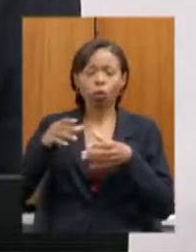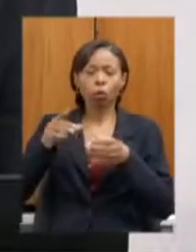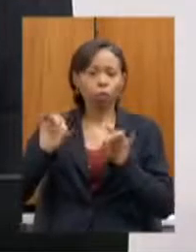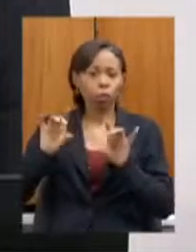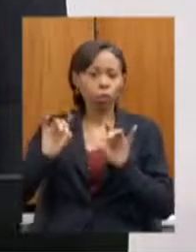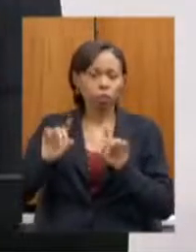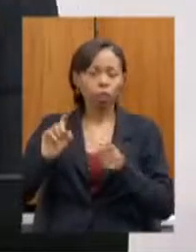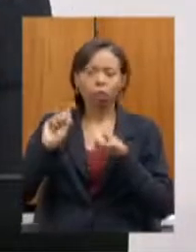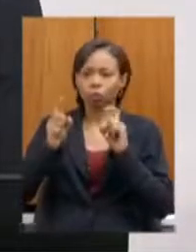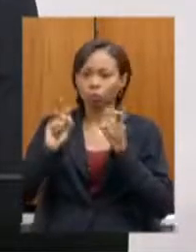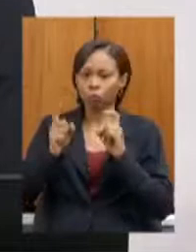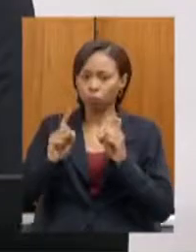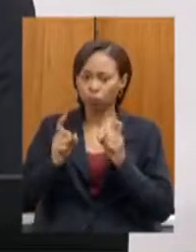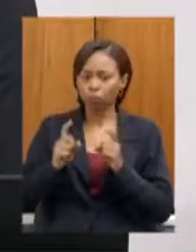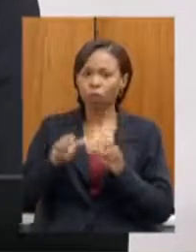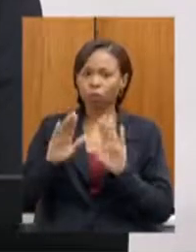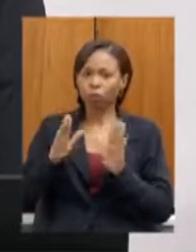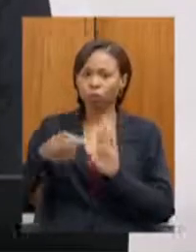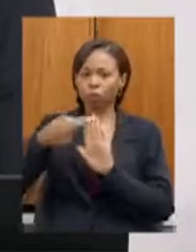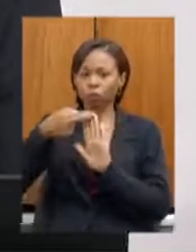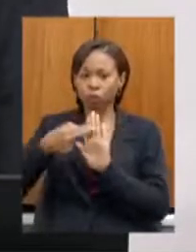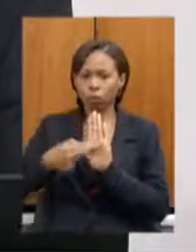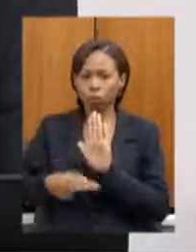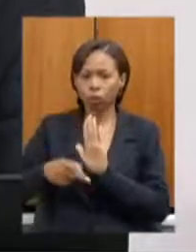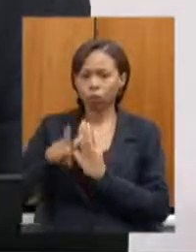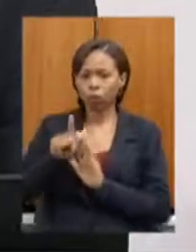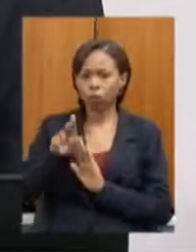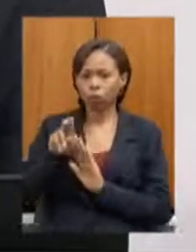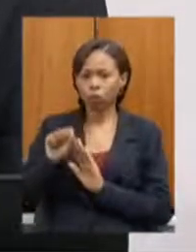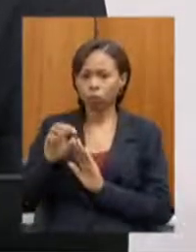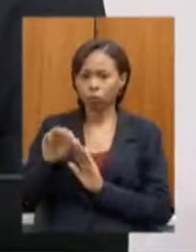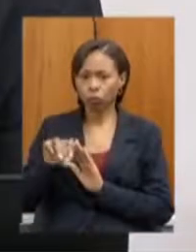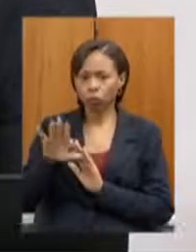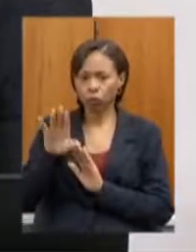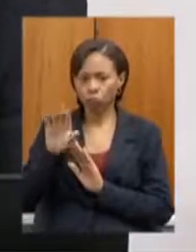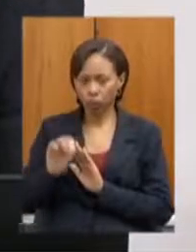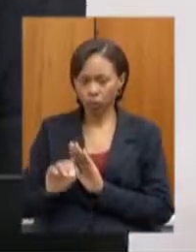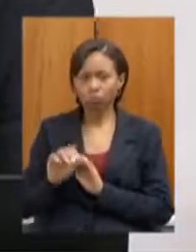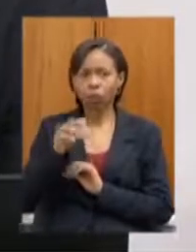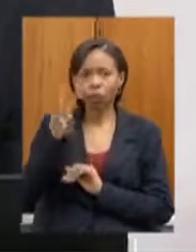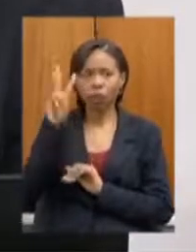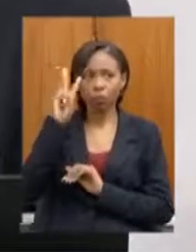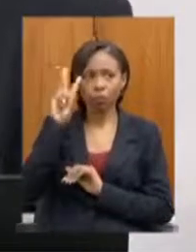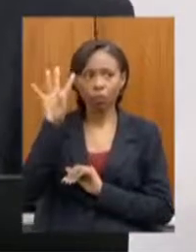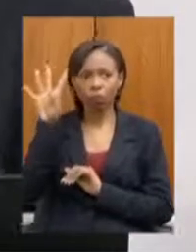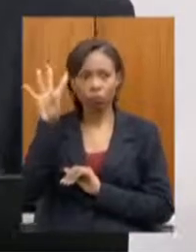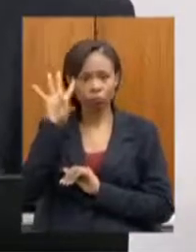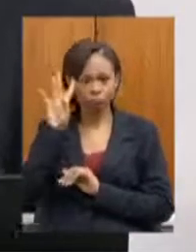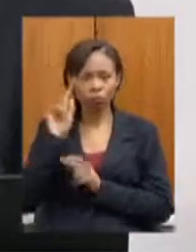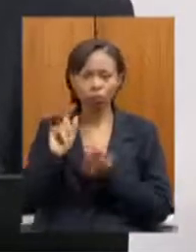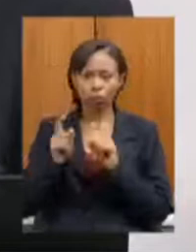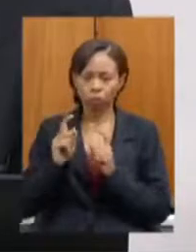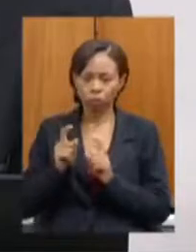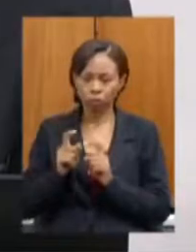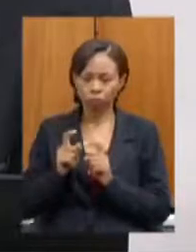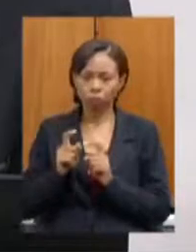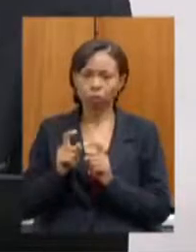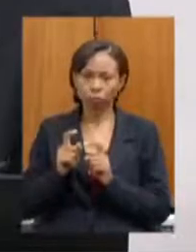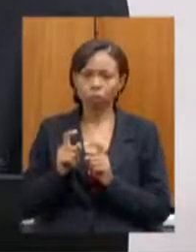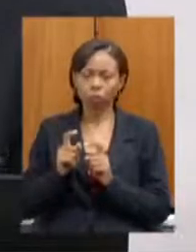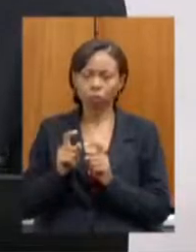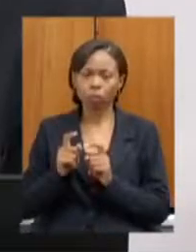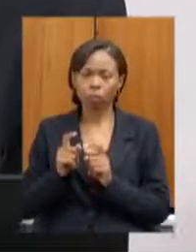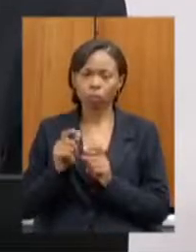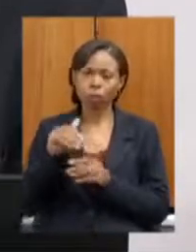Pimenta, com a relatoria do deputado Gustavo Mitre, na terça-feira. E, na quarta-feira, deveremos votar, não é?